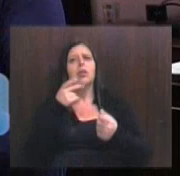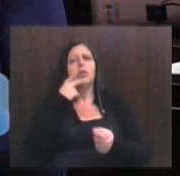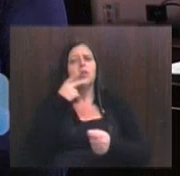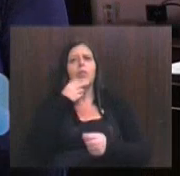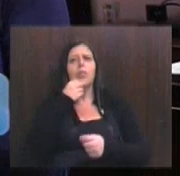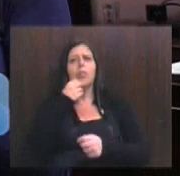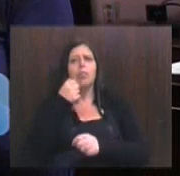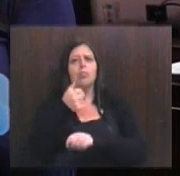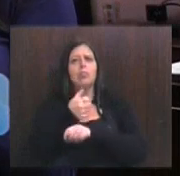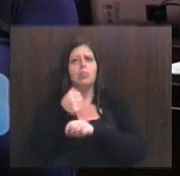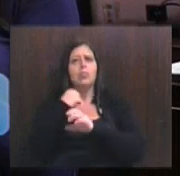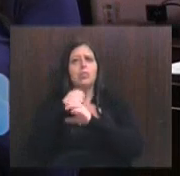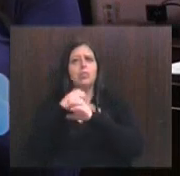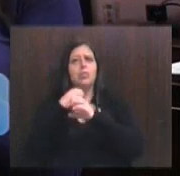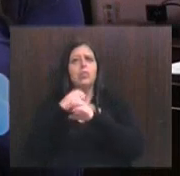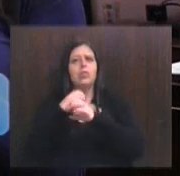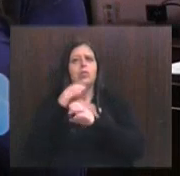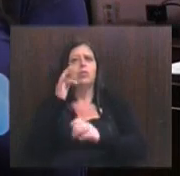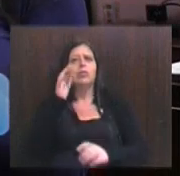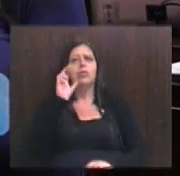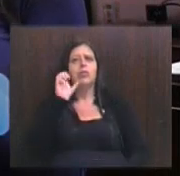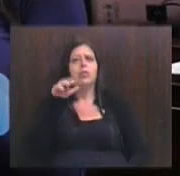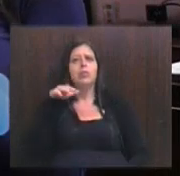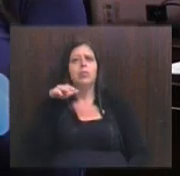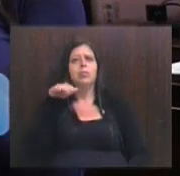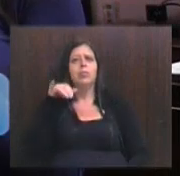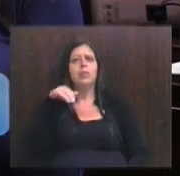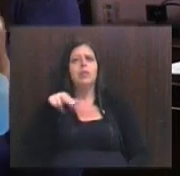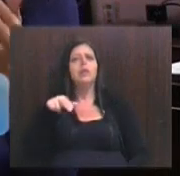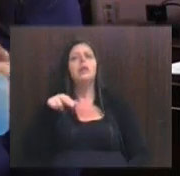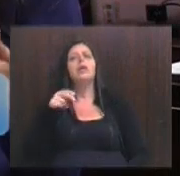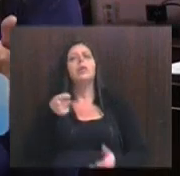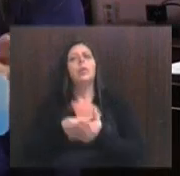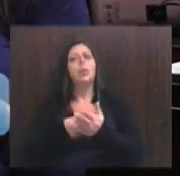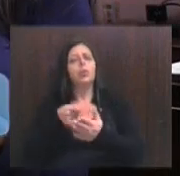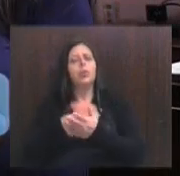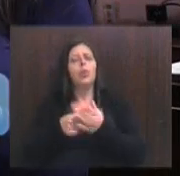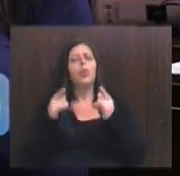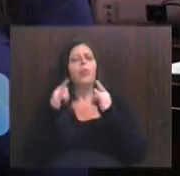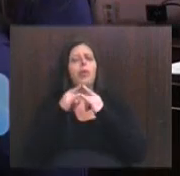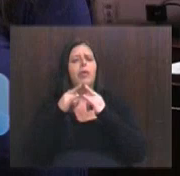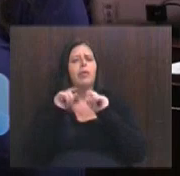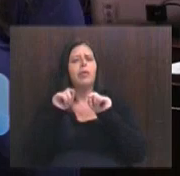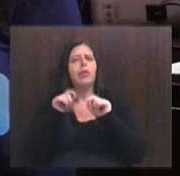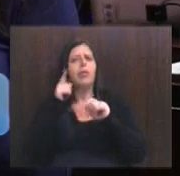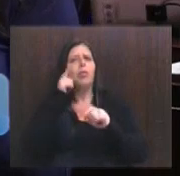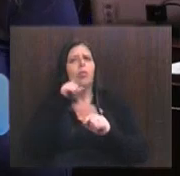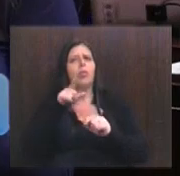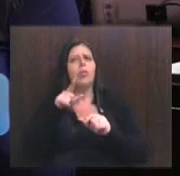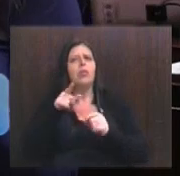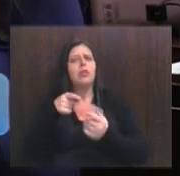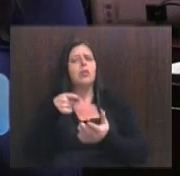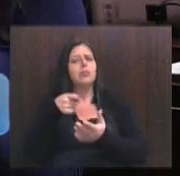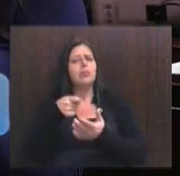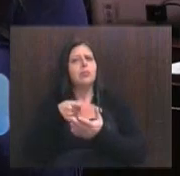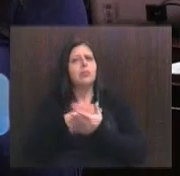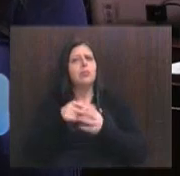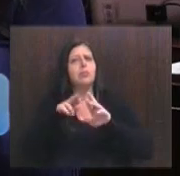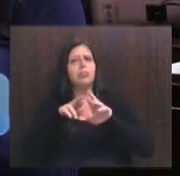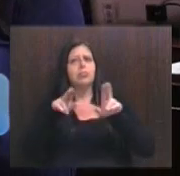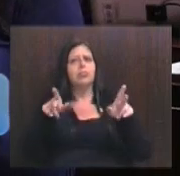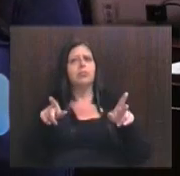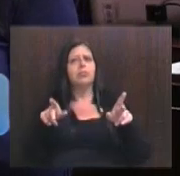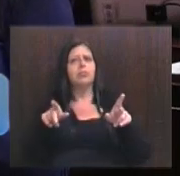engenheiro Fermin Pérez Camisson, que lutou para que a entidade alcançasse uma atuação diferenciada